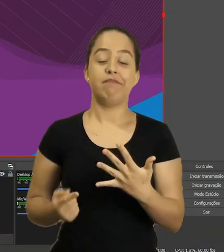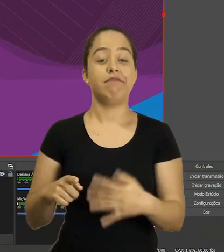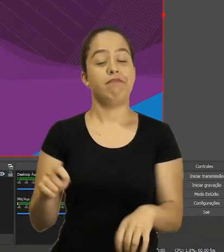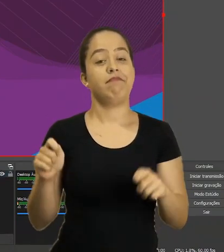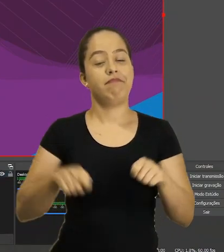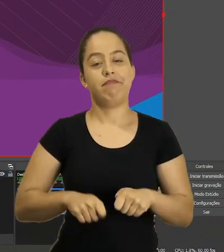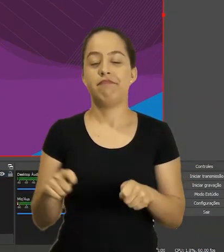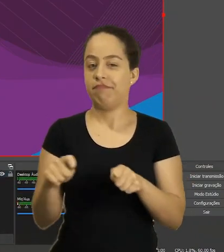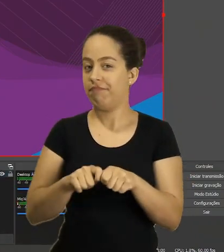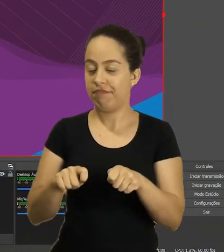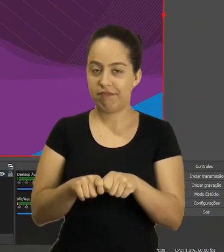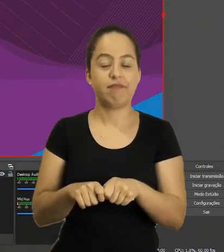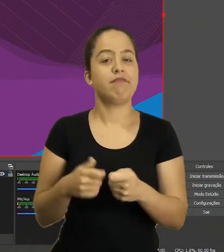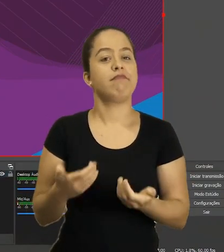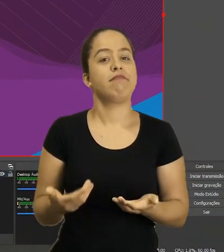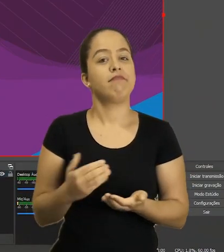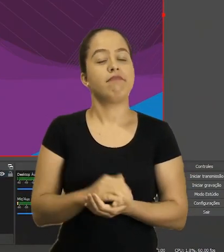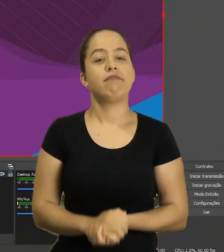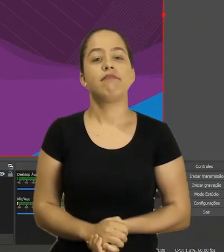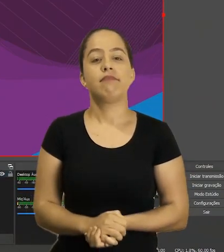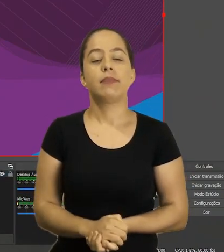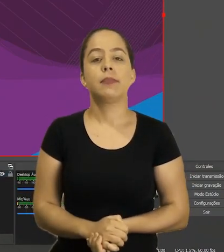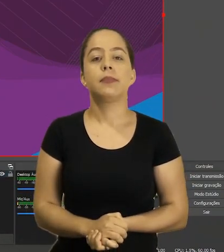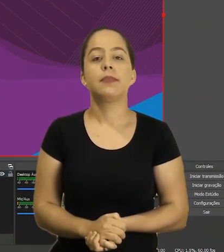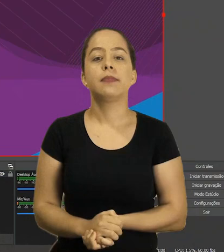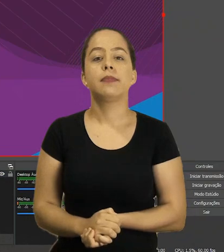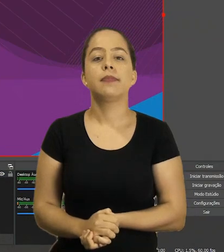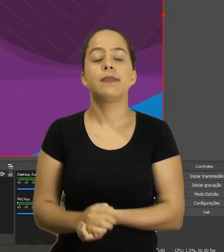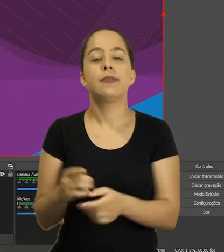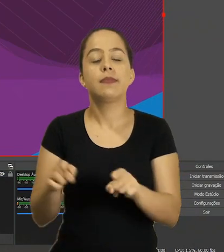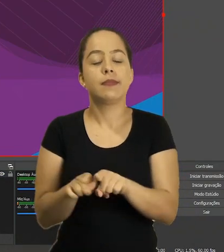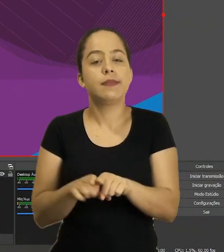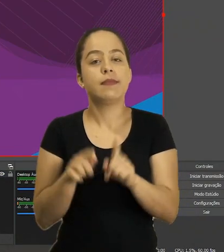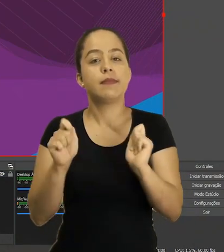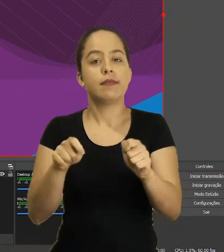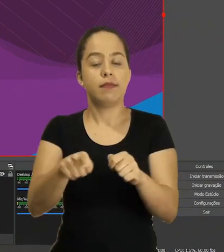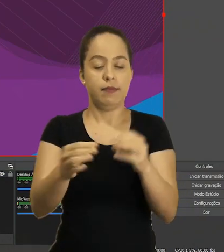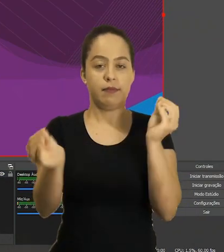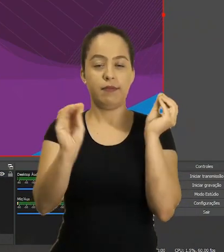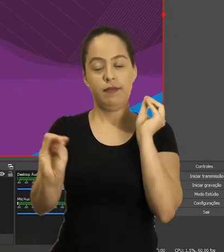entre outras várias funções que você consegue fazer. Você consegue montar